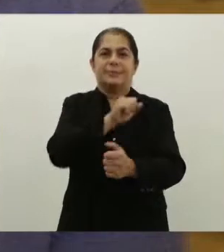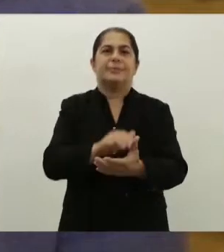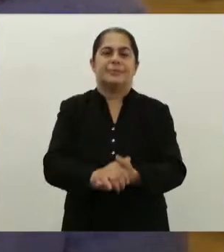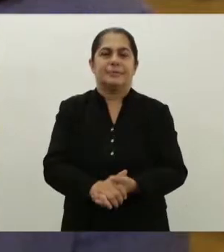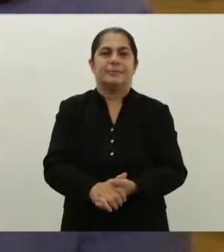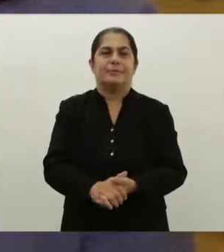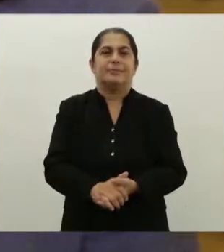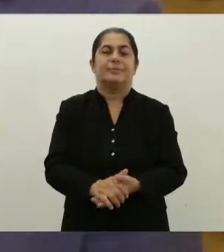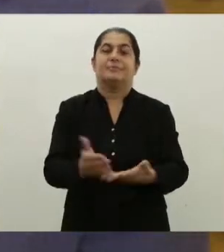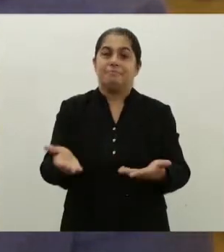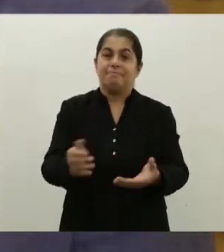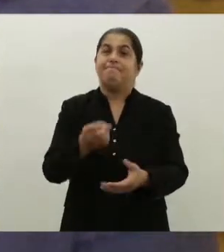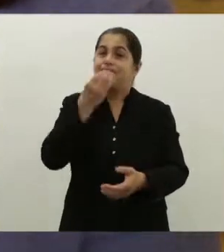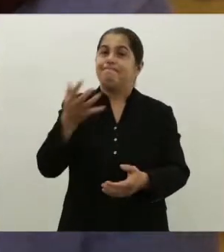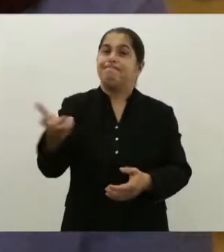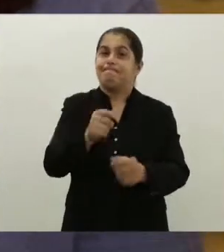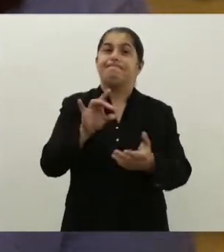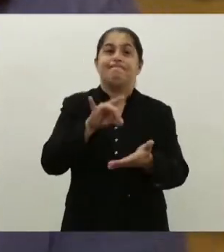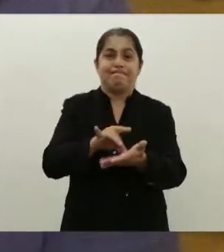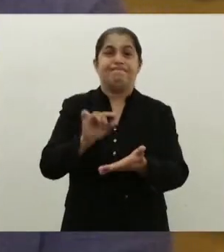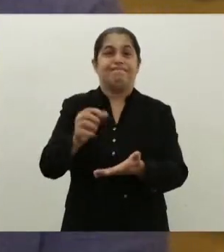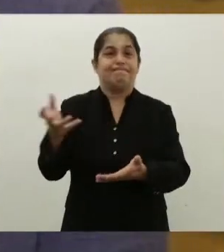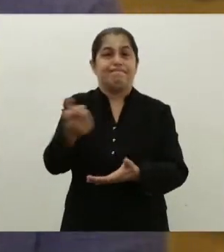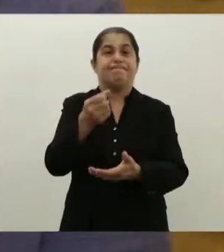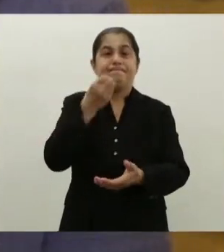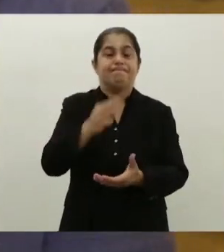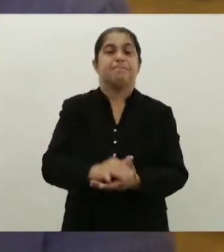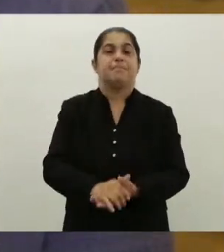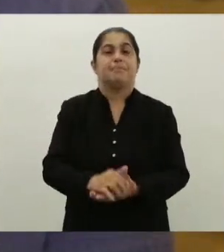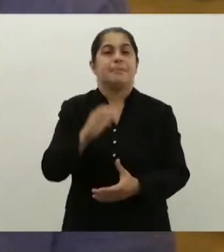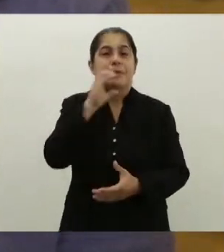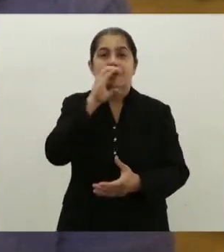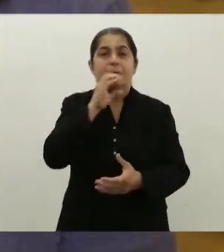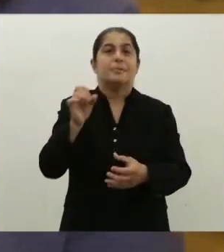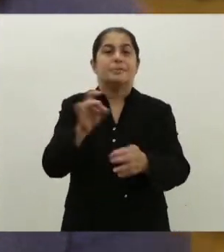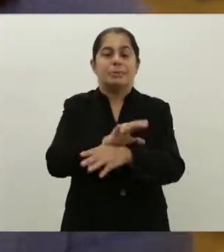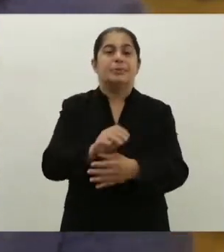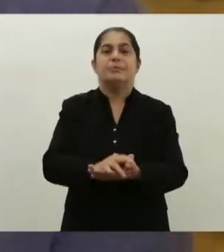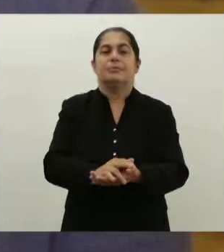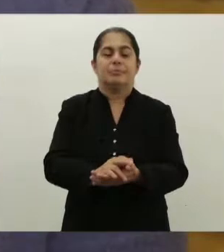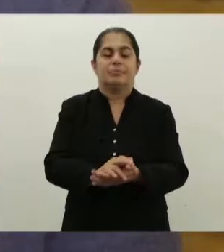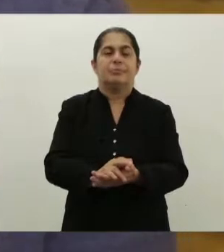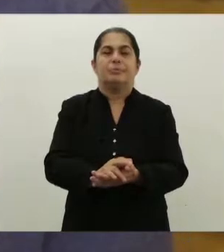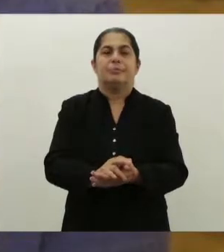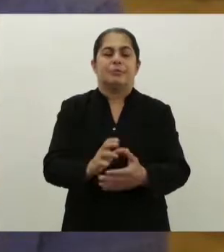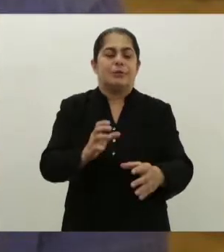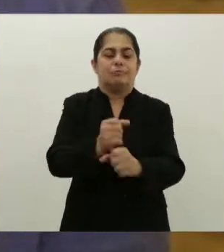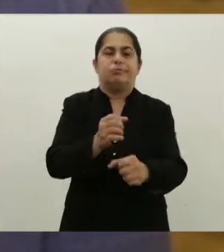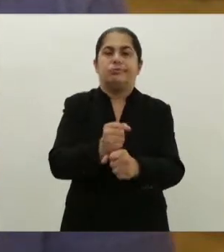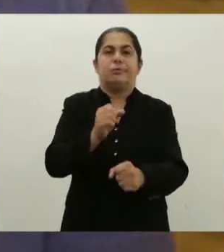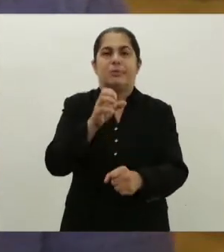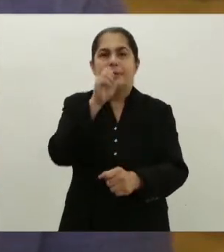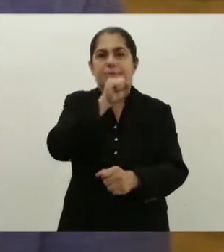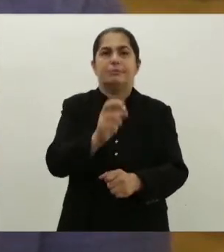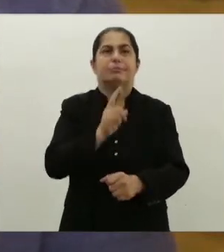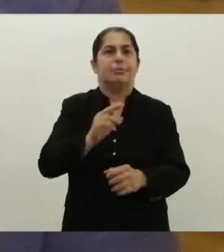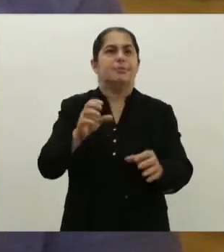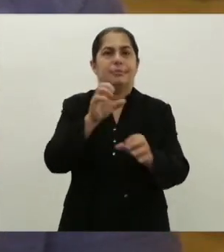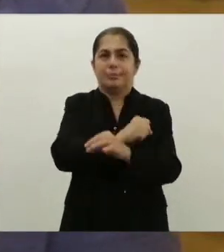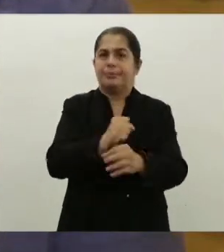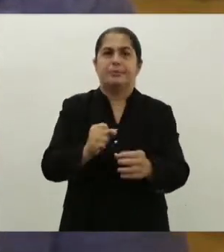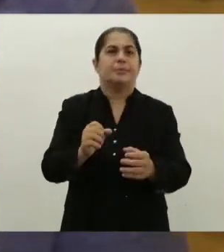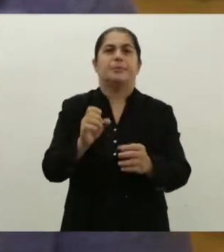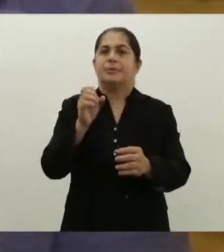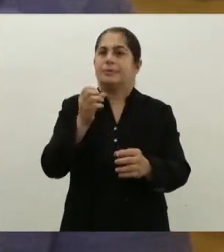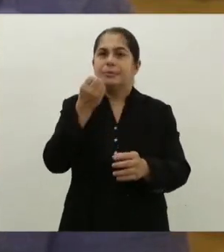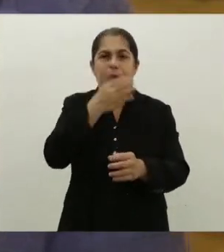sobretudo com relação ao resultado. Isso tanto quanto as eleições normais, para presidente, prefeita, etc. Nós temos